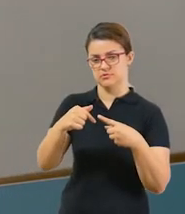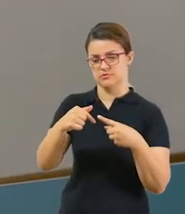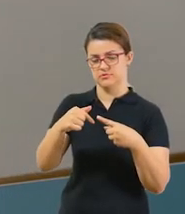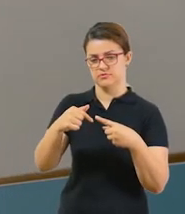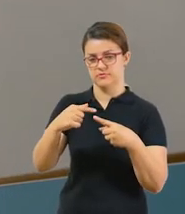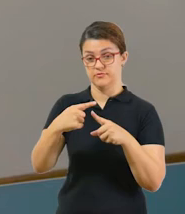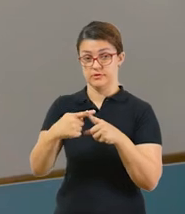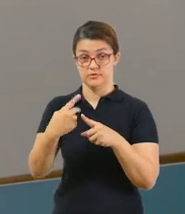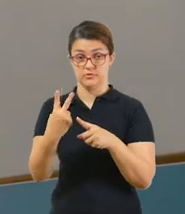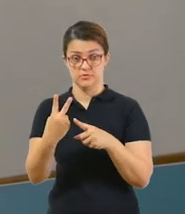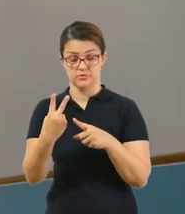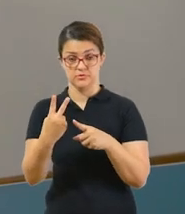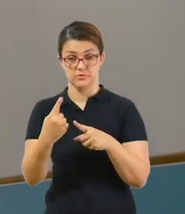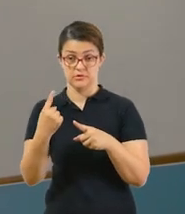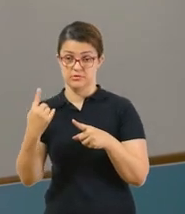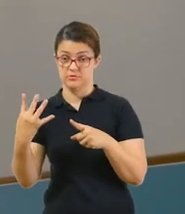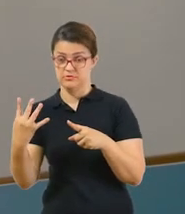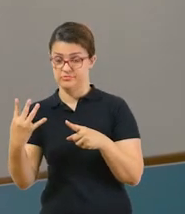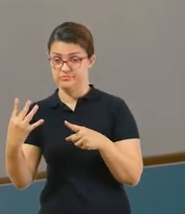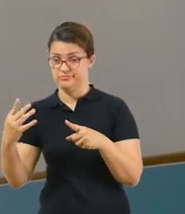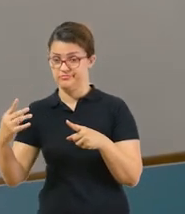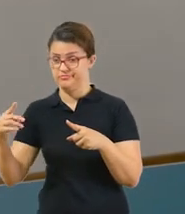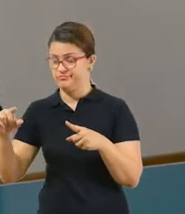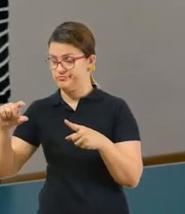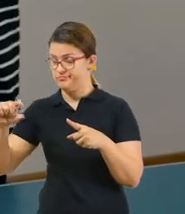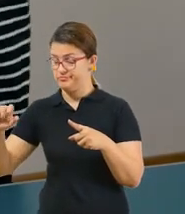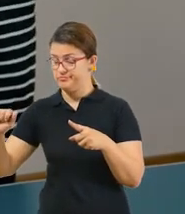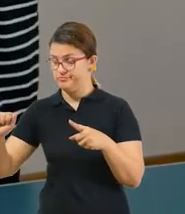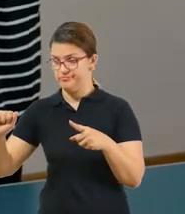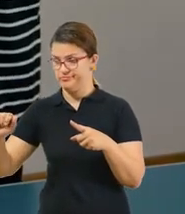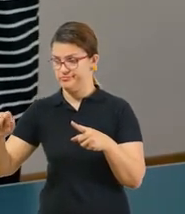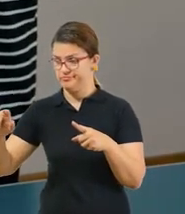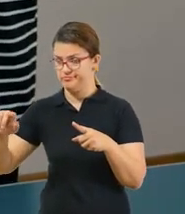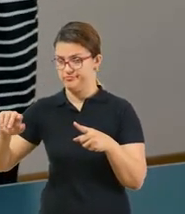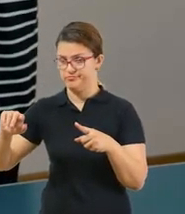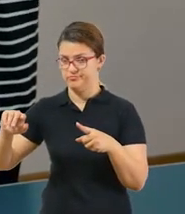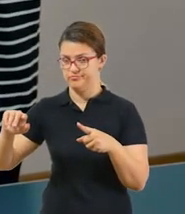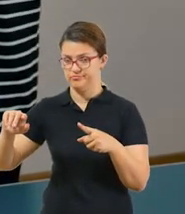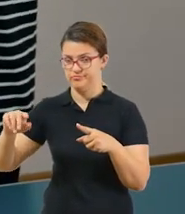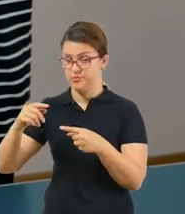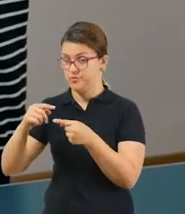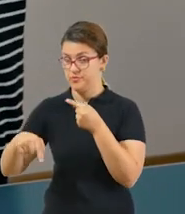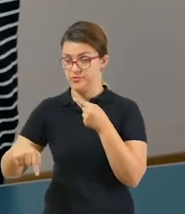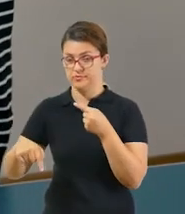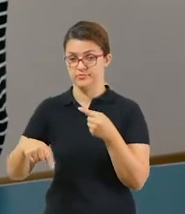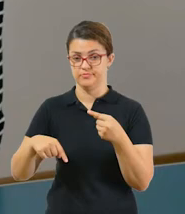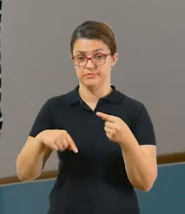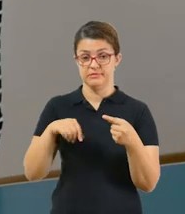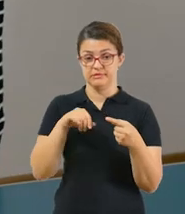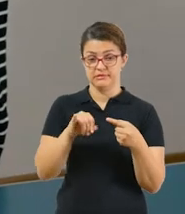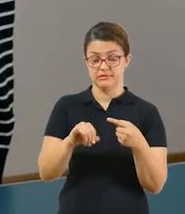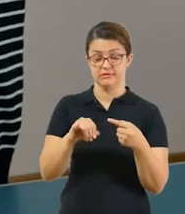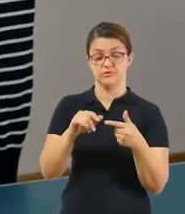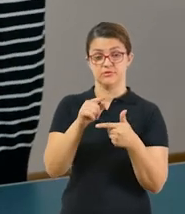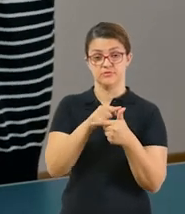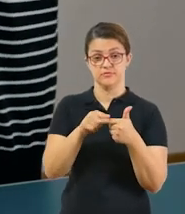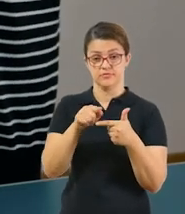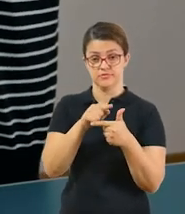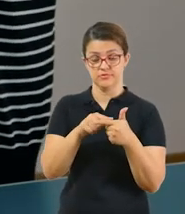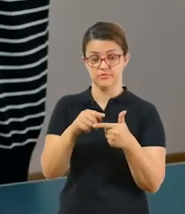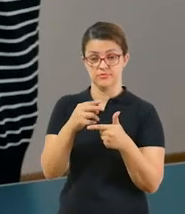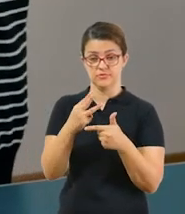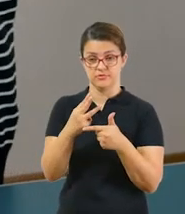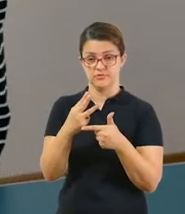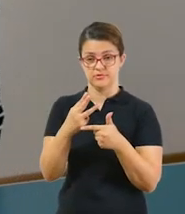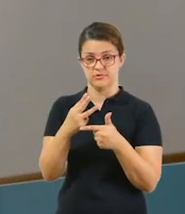vezes o 2, vai dar 14. Não vai dar 12. Então, eu já elimino essa primeira aqui. Se eu dividir por 3 cada